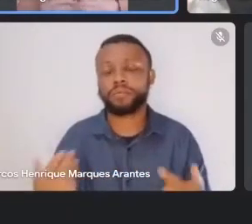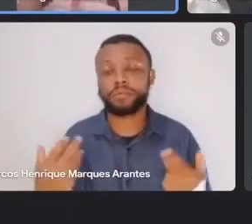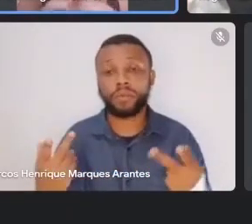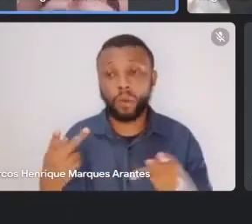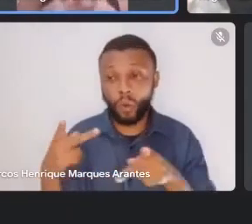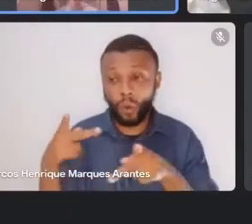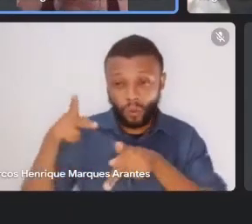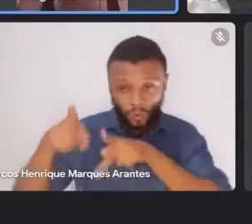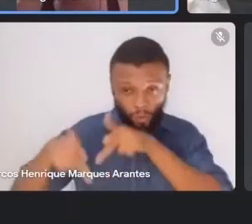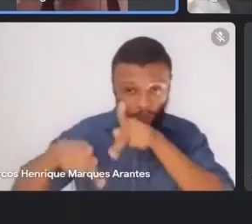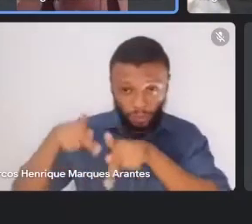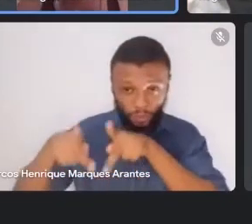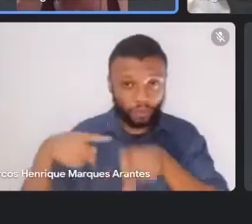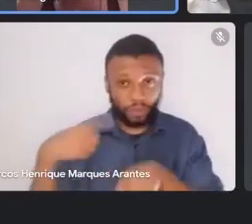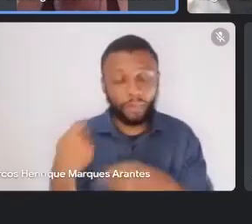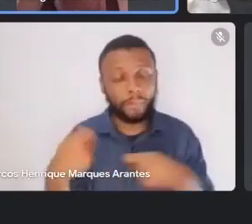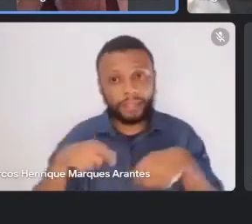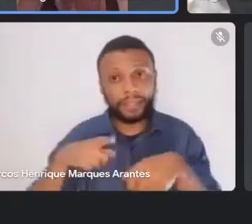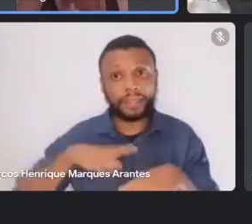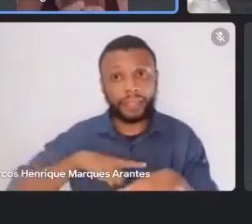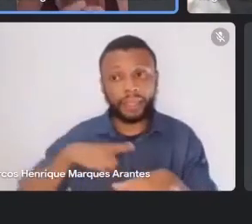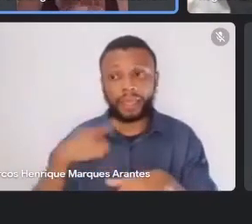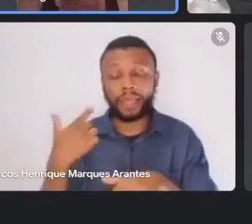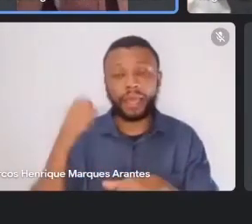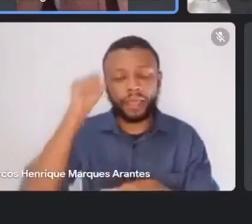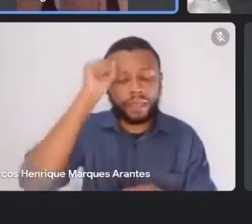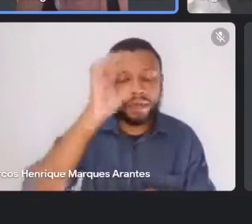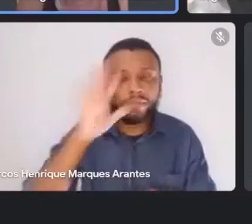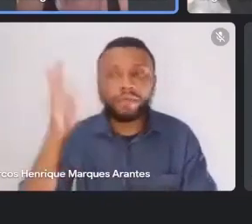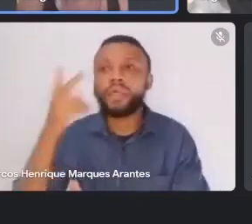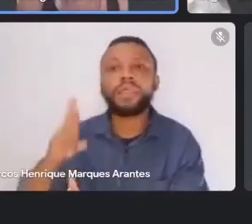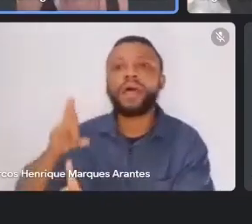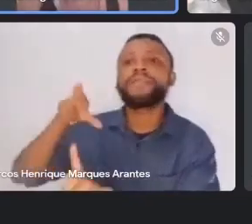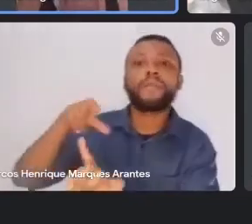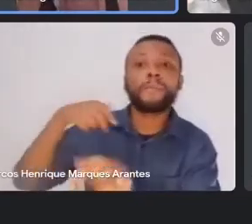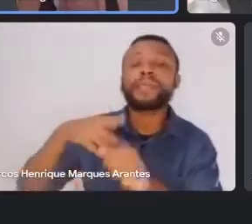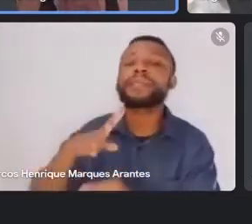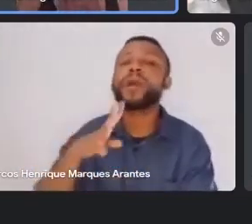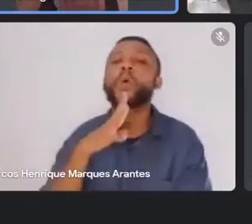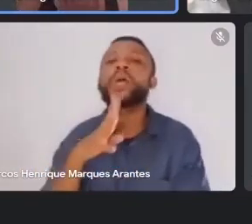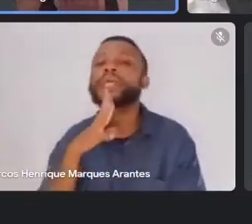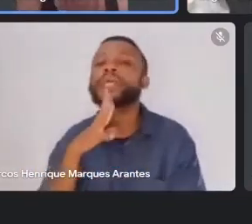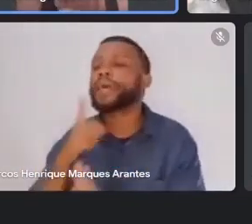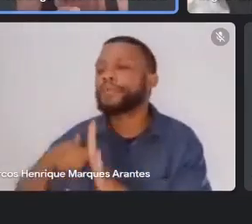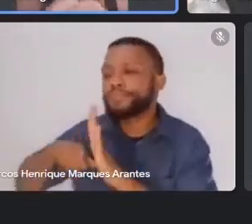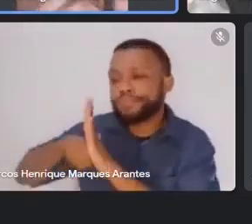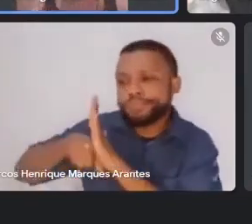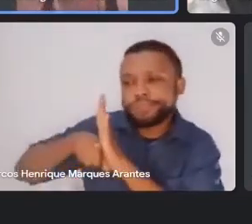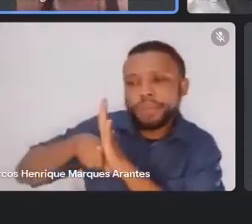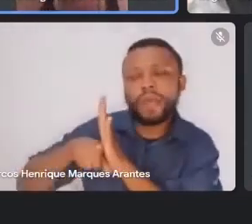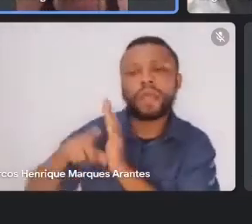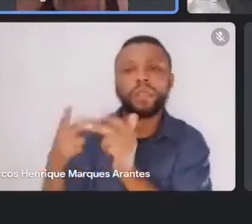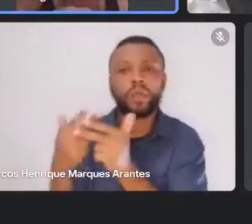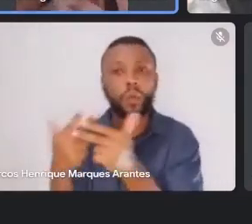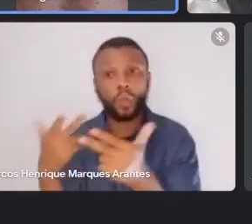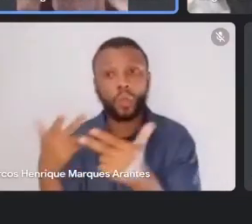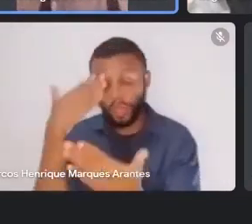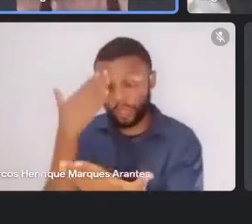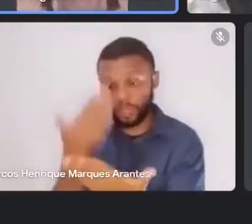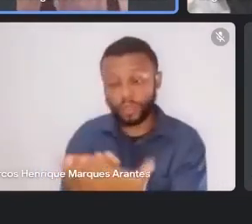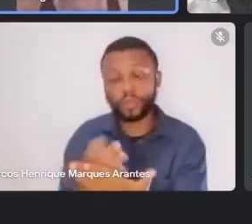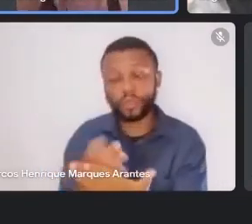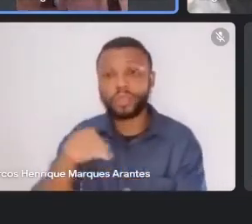ele precisa dessa cartografia, ele precisa se conhecer, eu acredito que Madureira,